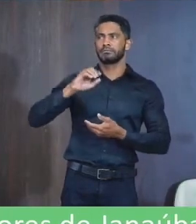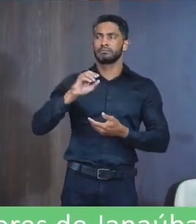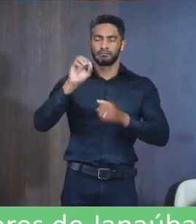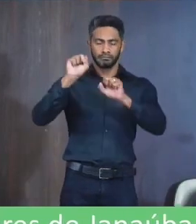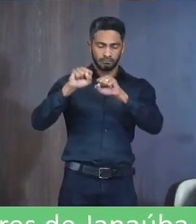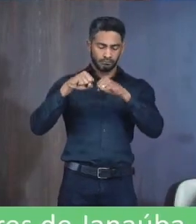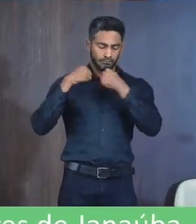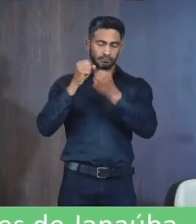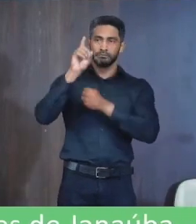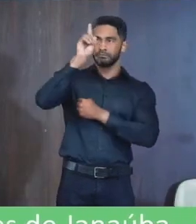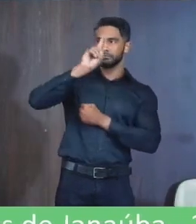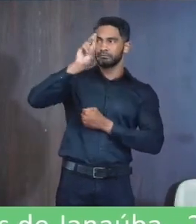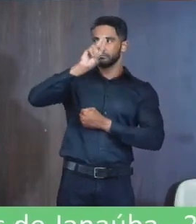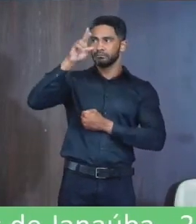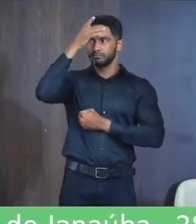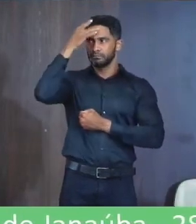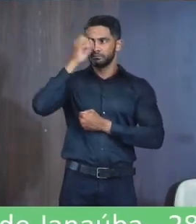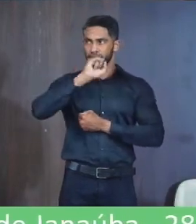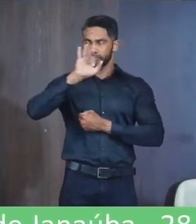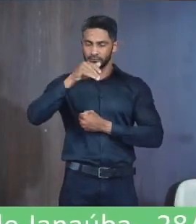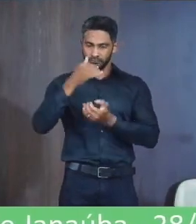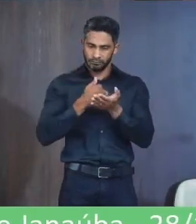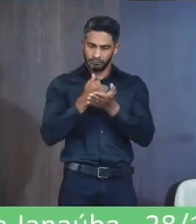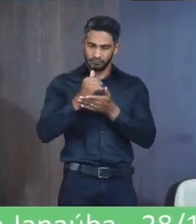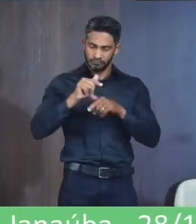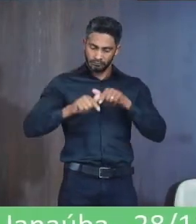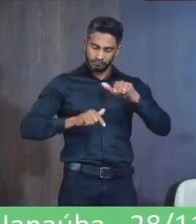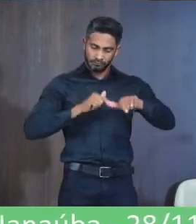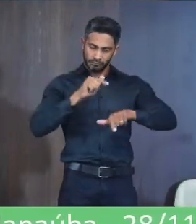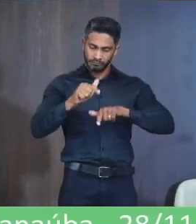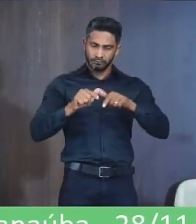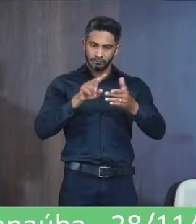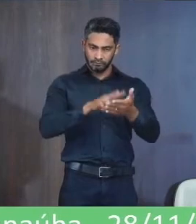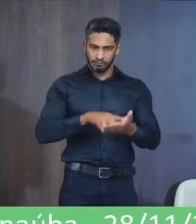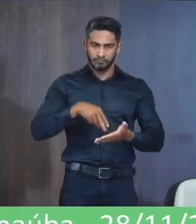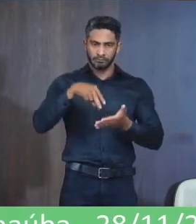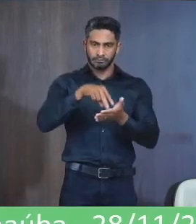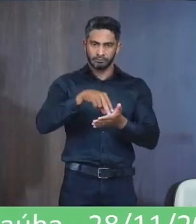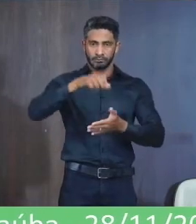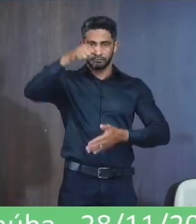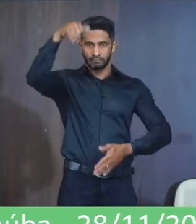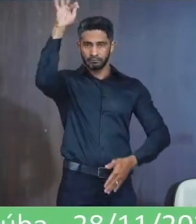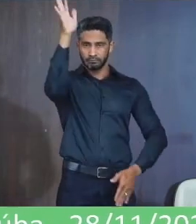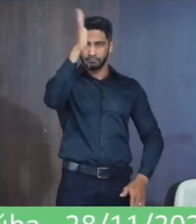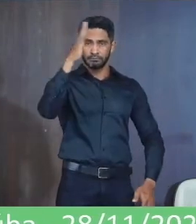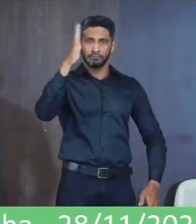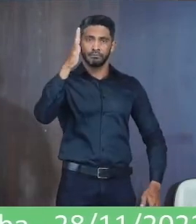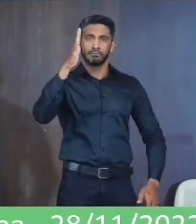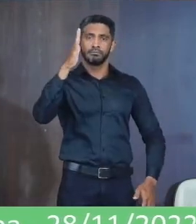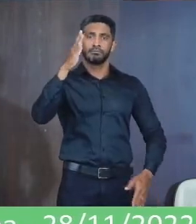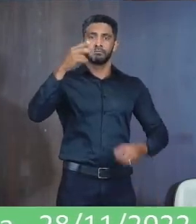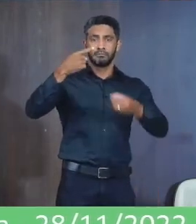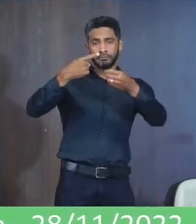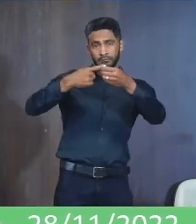Sobre a proteção de Deus Em nome do povo janaubense Iniciamos nossos trabalhos Ainda de pé Para a execução do hino municipal De Janaúga